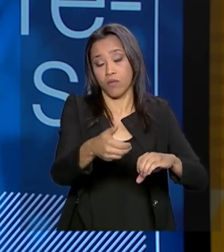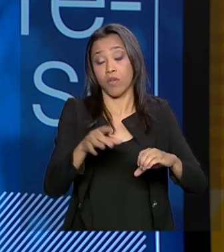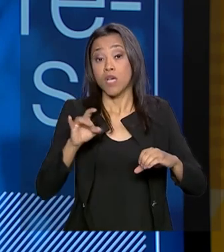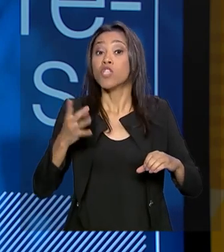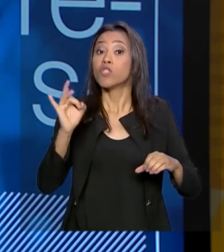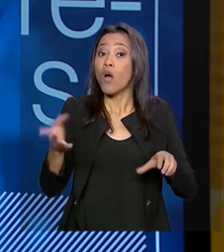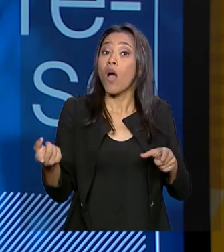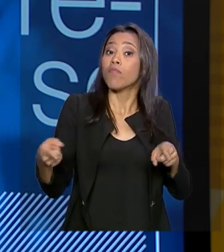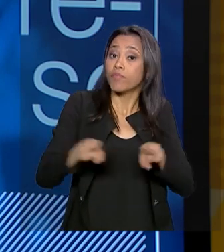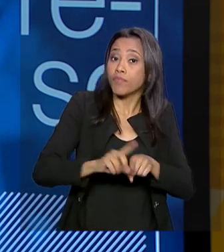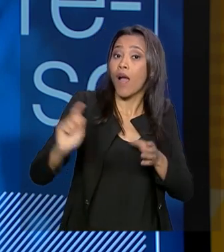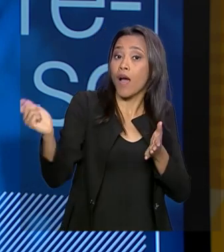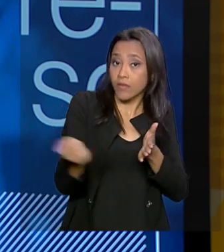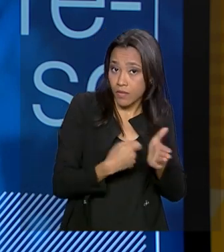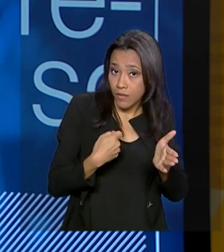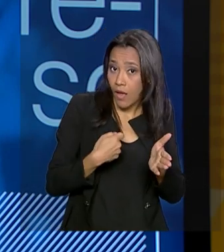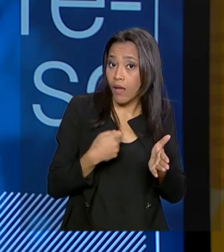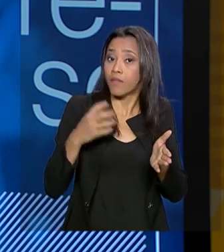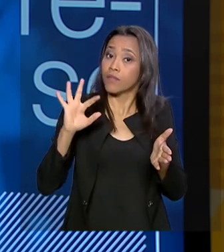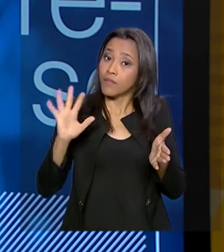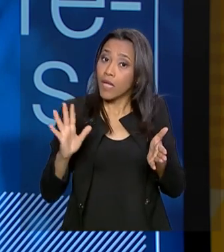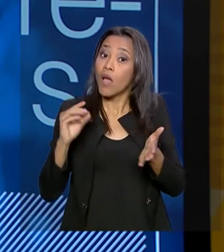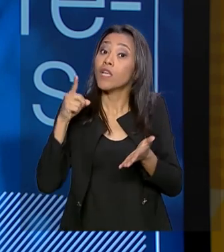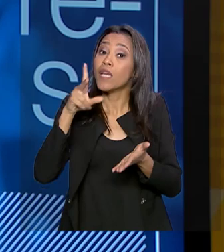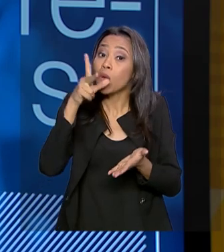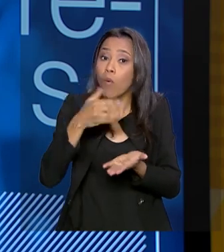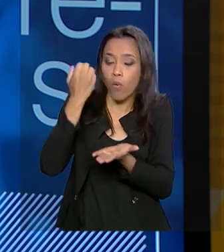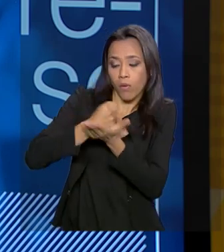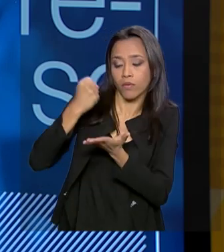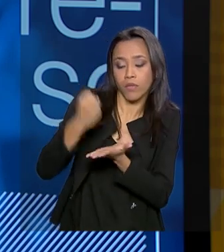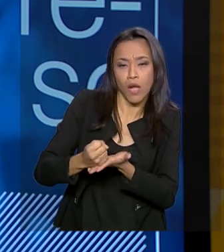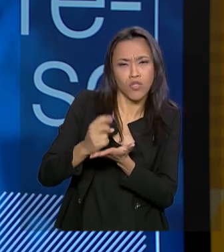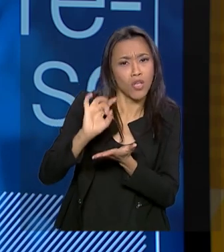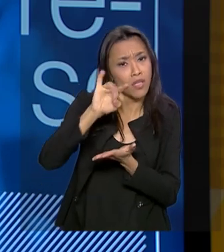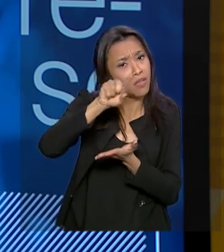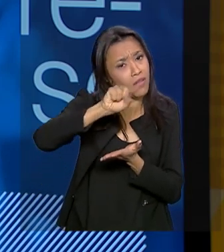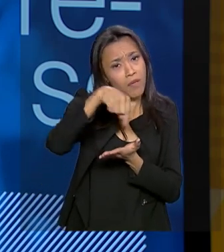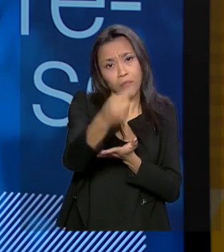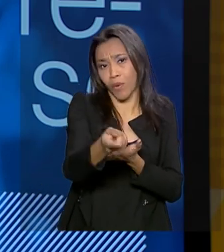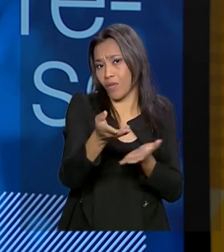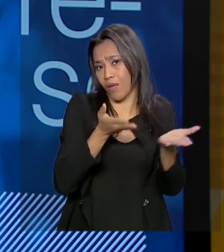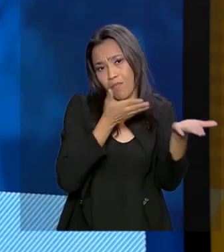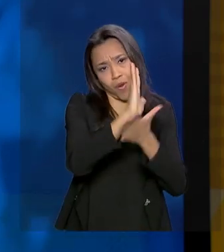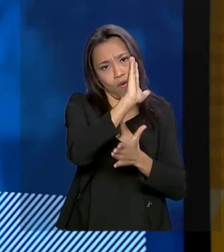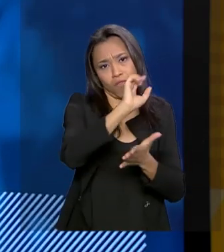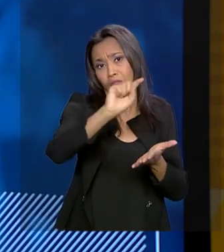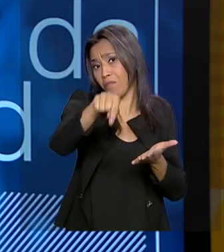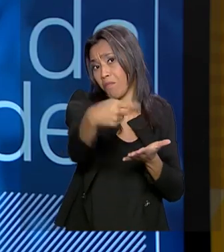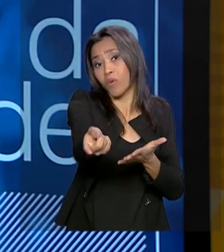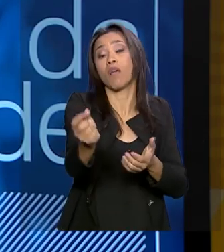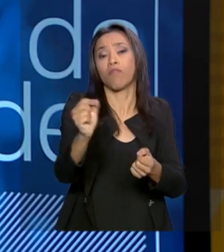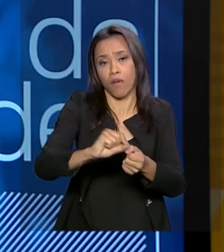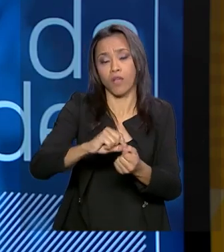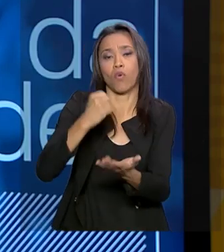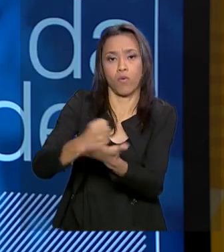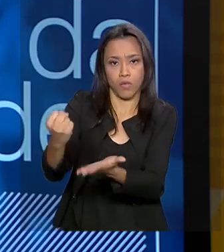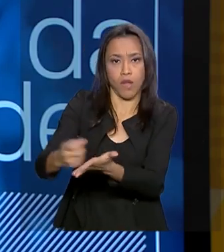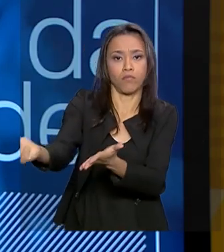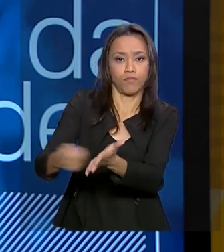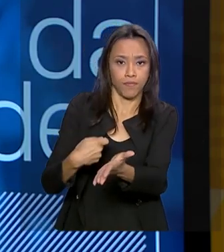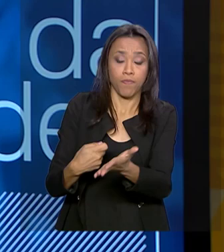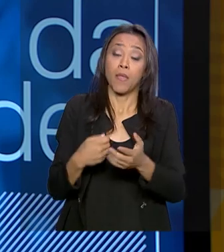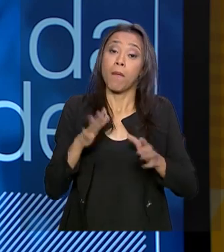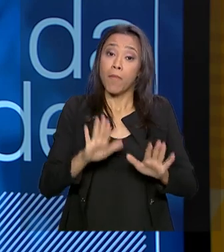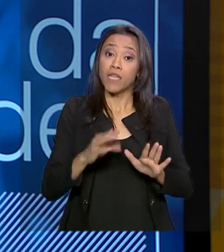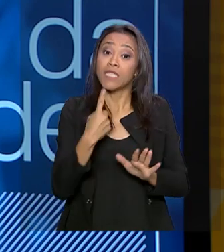assinar um termo de adesão, que é uma espécie de contrato. E só poderá fazê depois de aprovado. Mas várias universidades, dentro dessas 16, querem